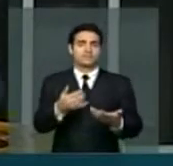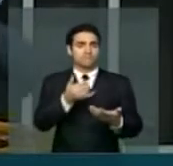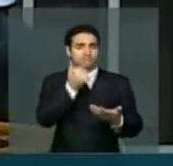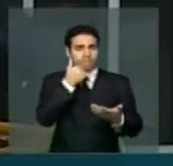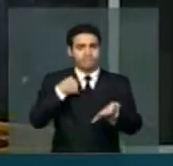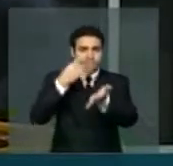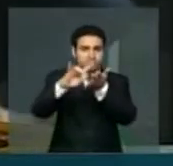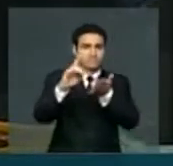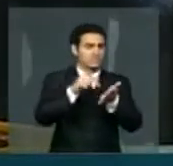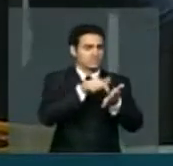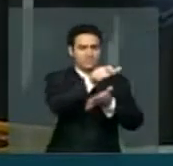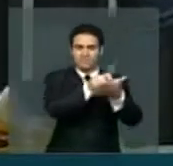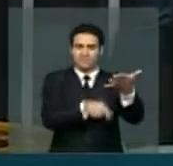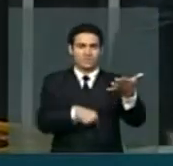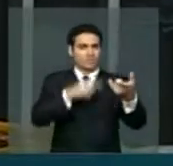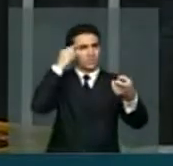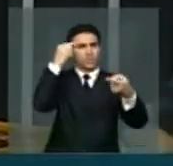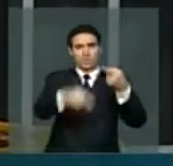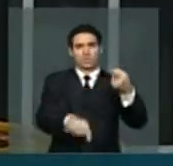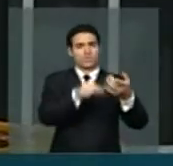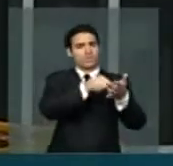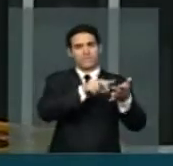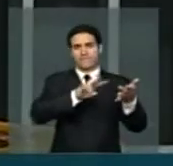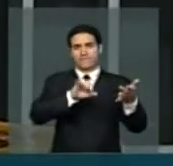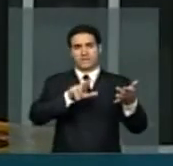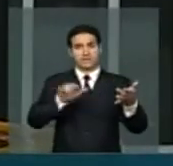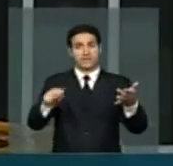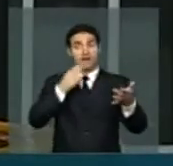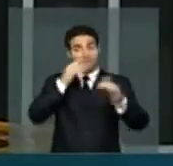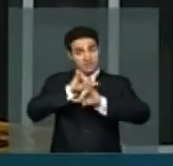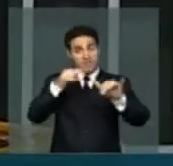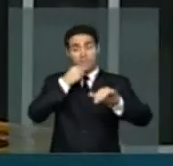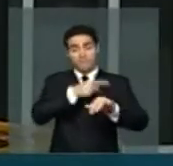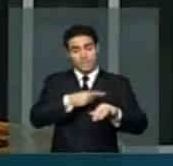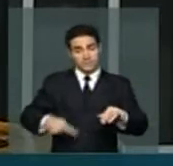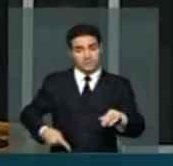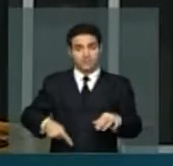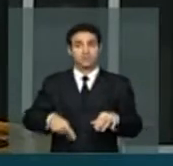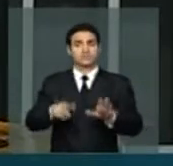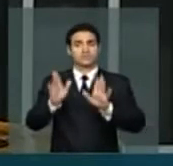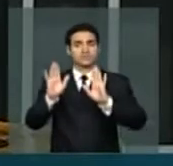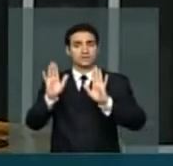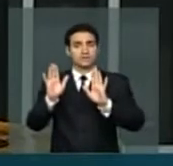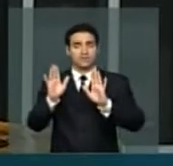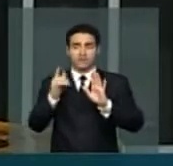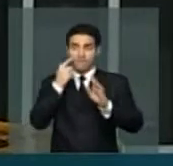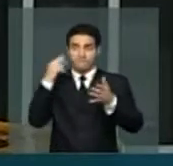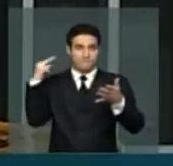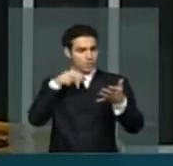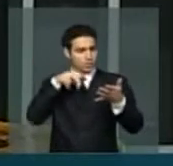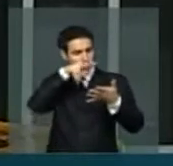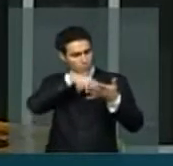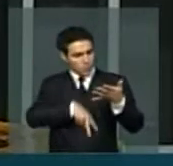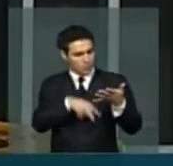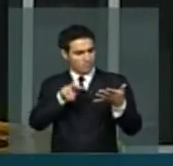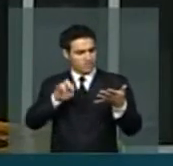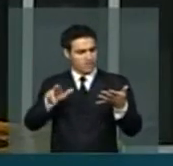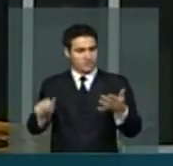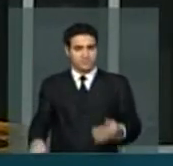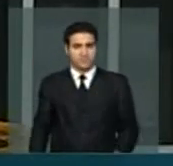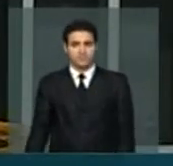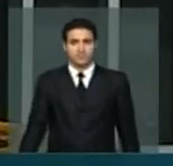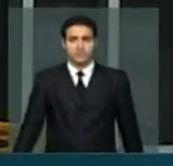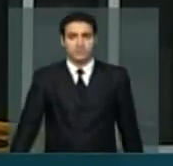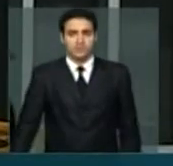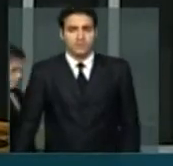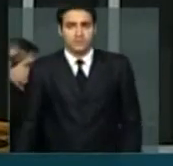essa informação, dizer que o nosso presidente, logo que tomou conhecimento, pediu que a